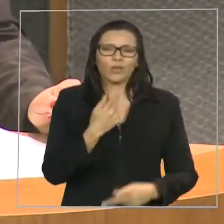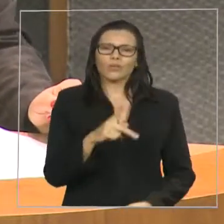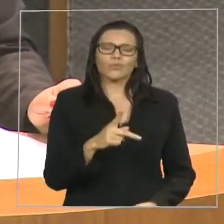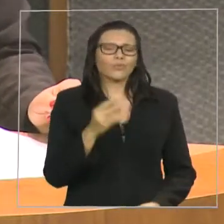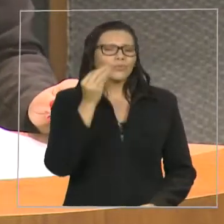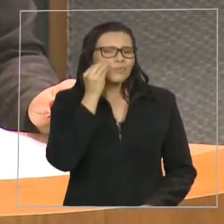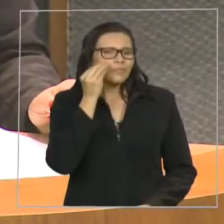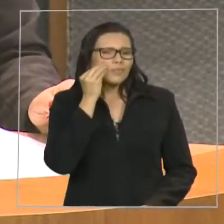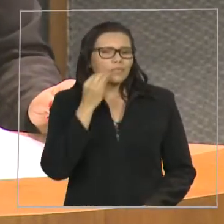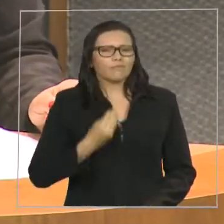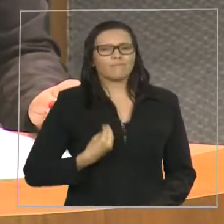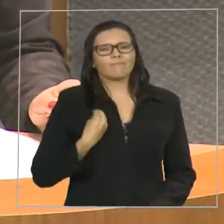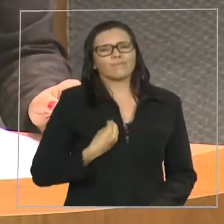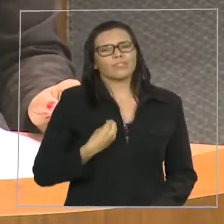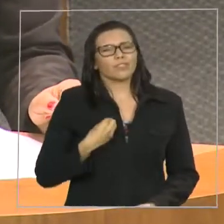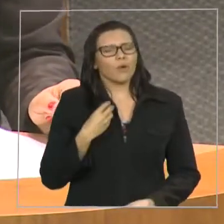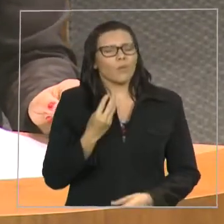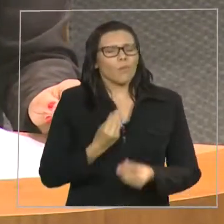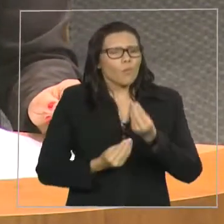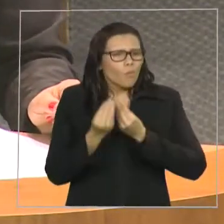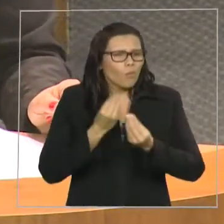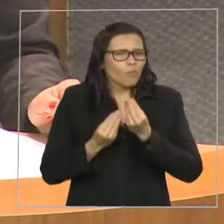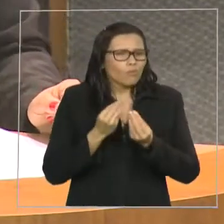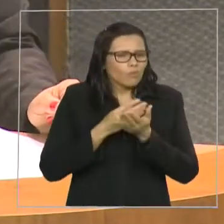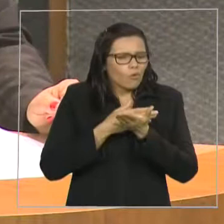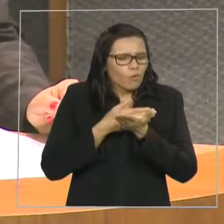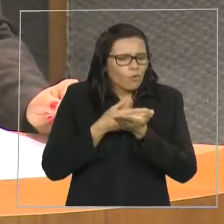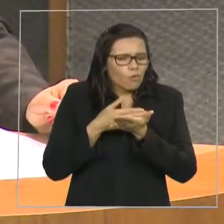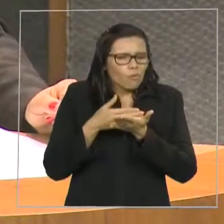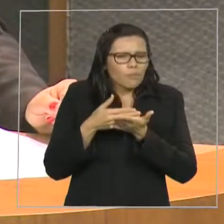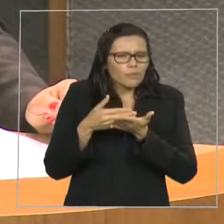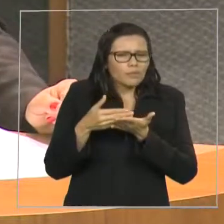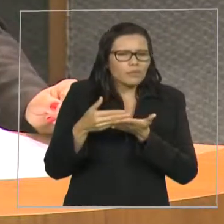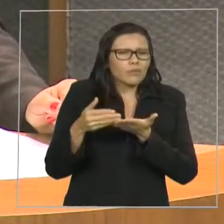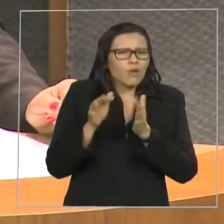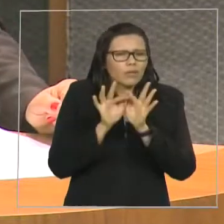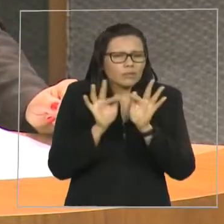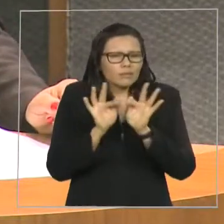de como elas começaram, de como elas cresceram,